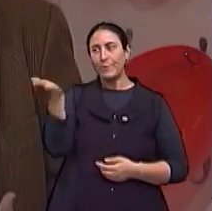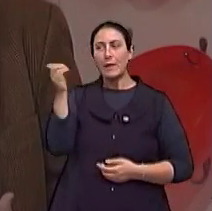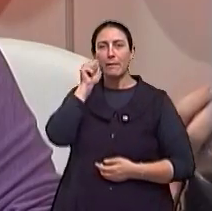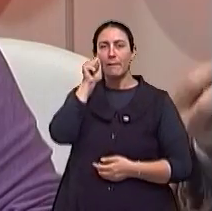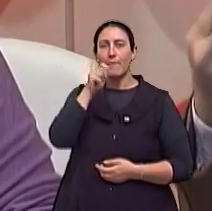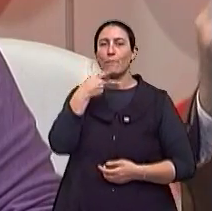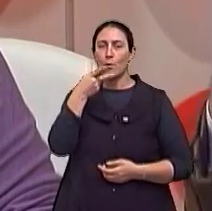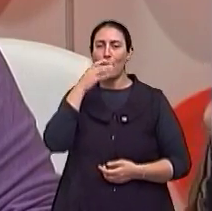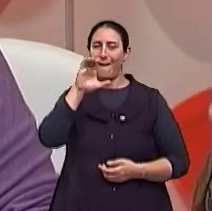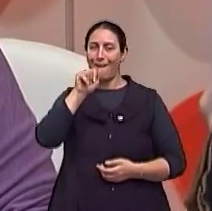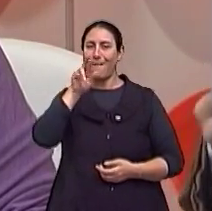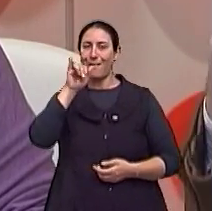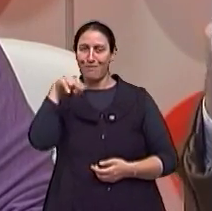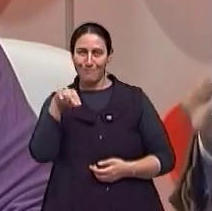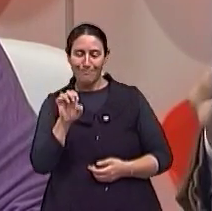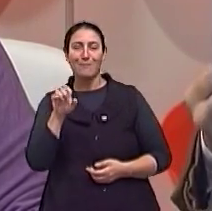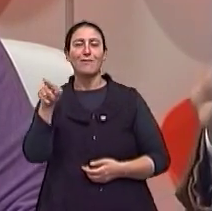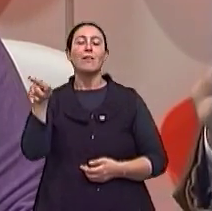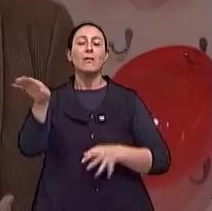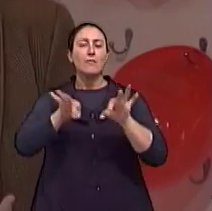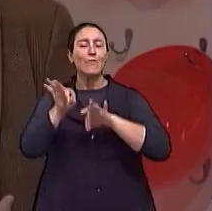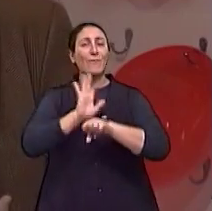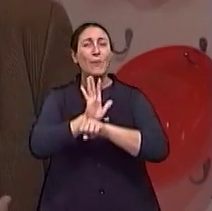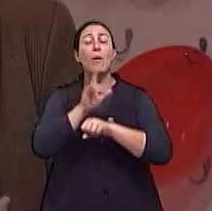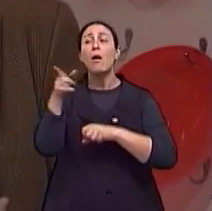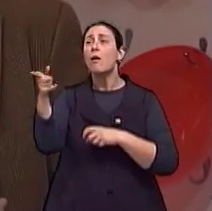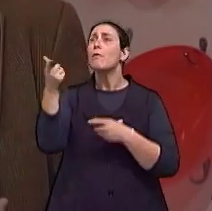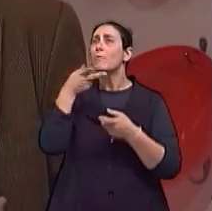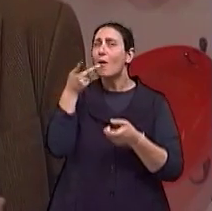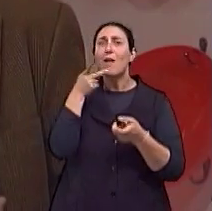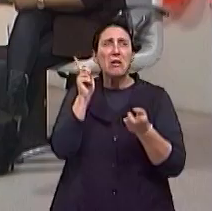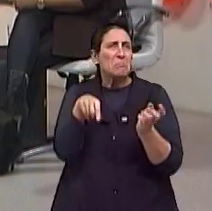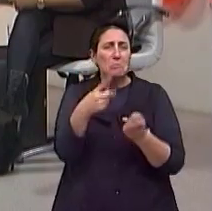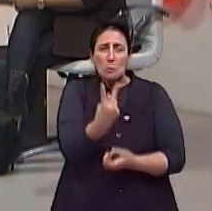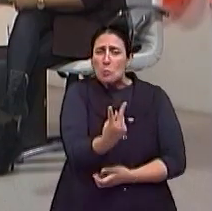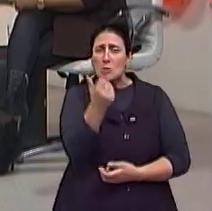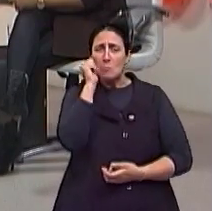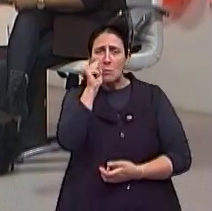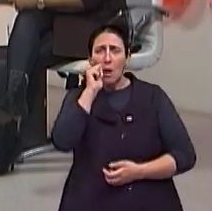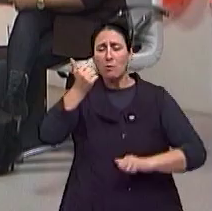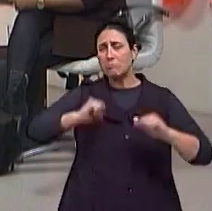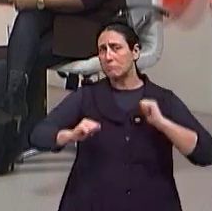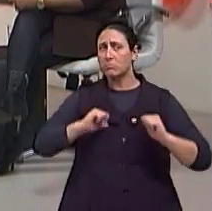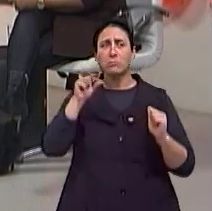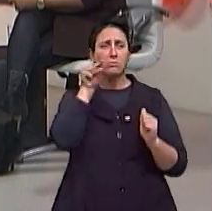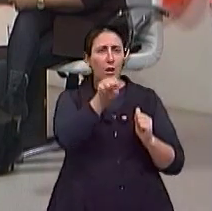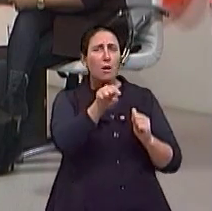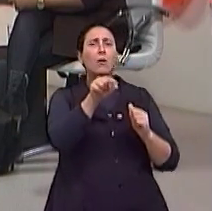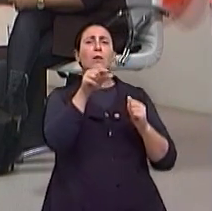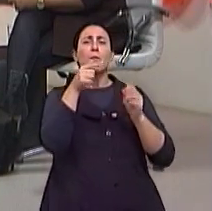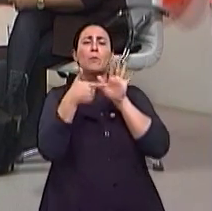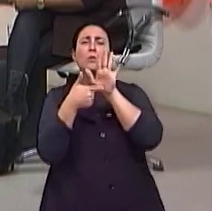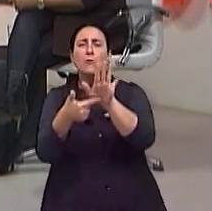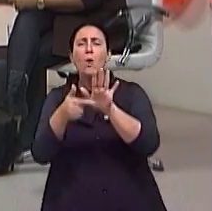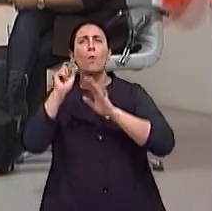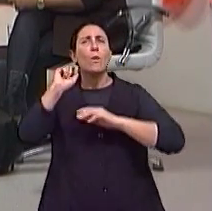seja, de que se trata de um beijo, de uma relação homoafetiva entre duas mulheres, esse é um ponto onde esse curta